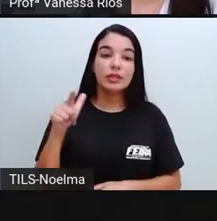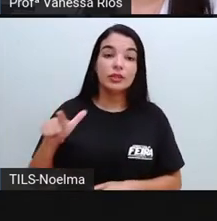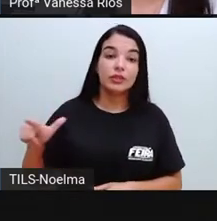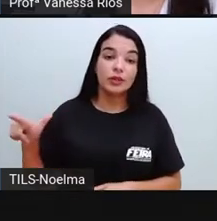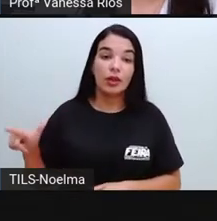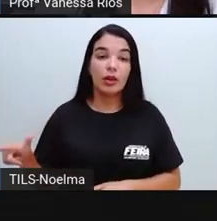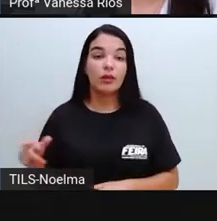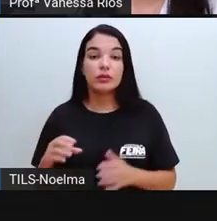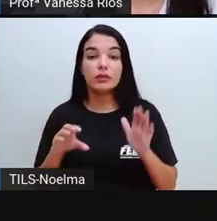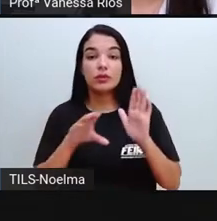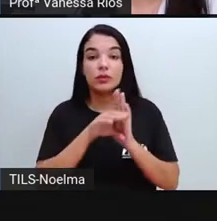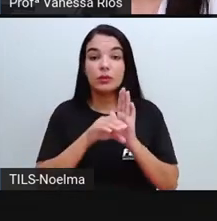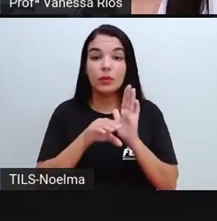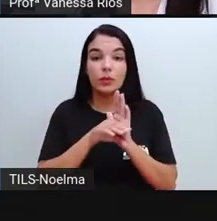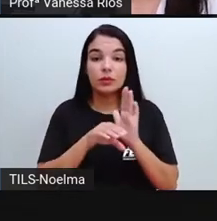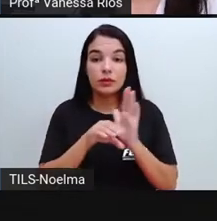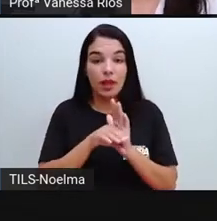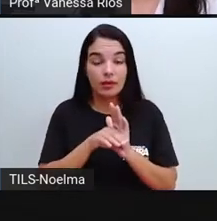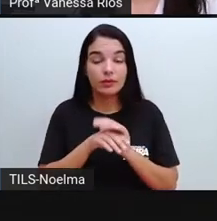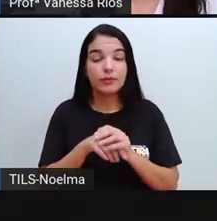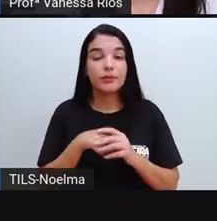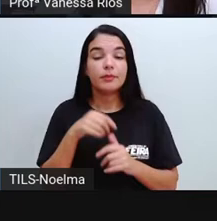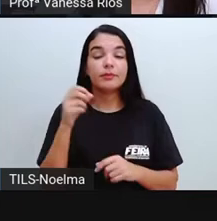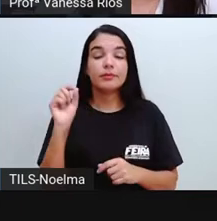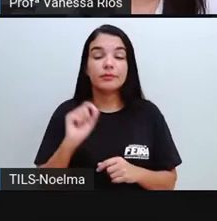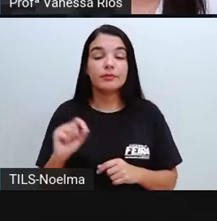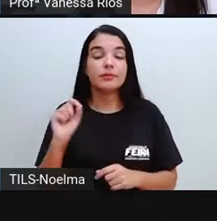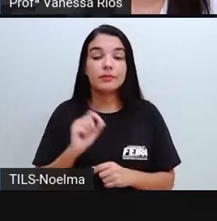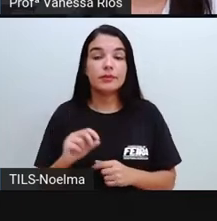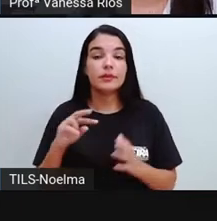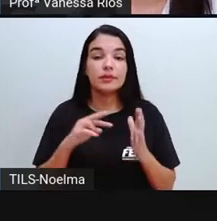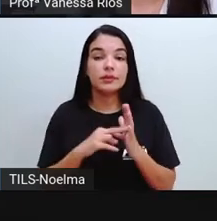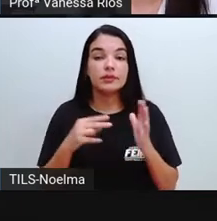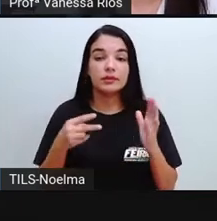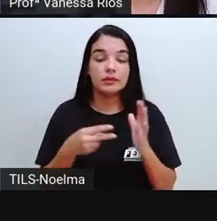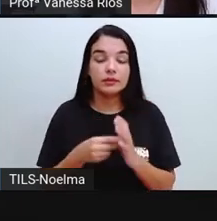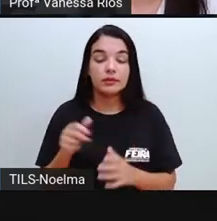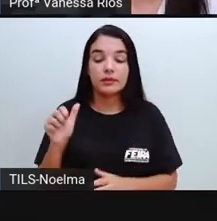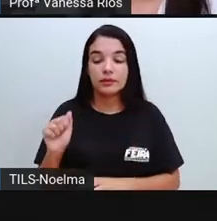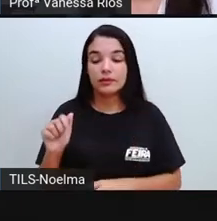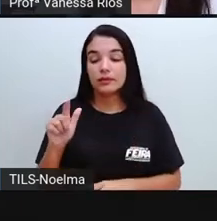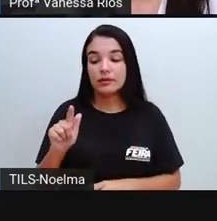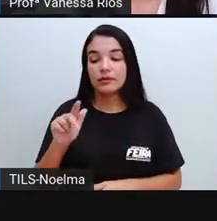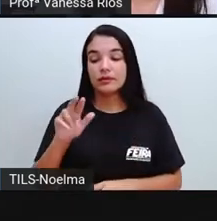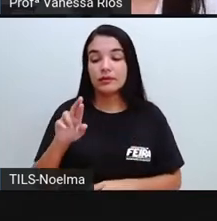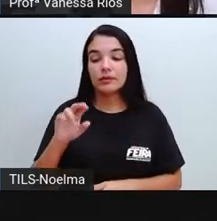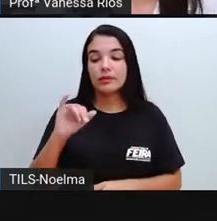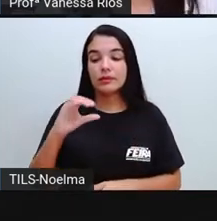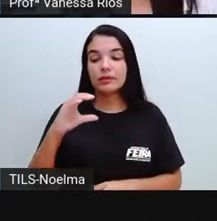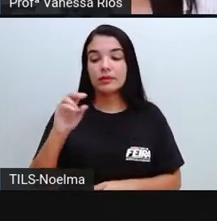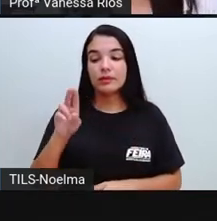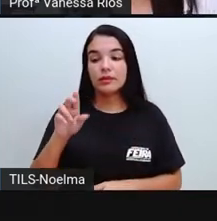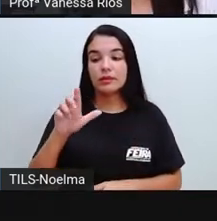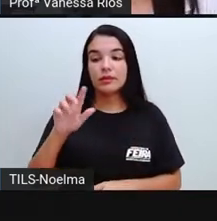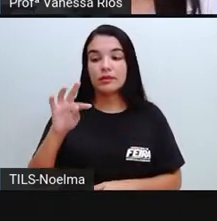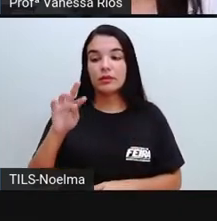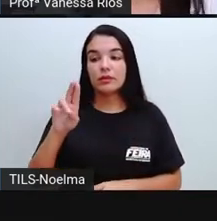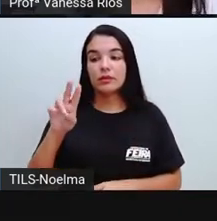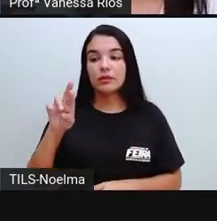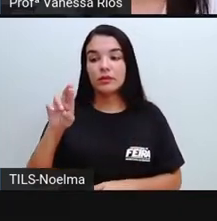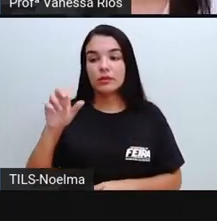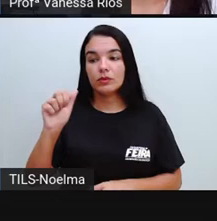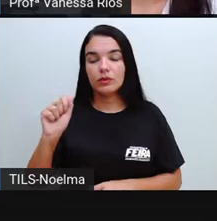coloca ali, você sabia, mas acredita que você já sabe o conceito de agricultura, não é? É uma atividade que consiste em